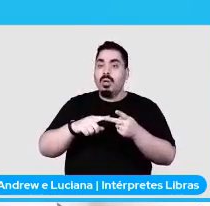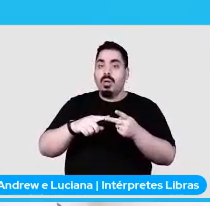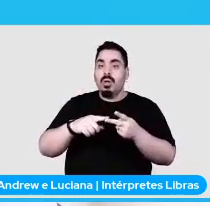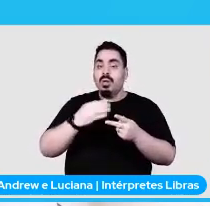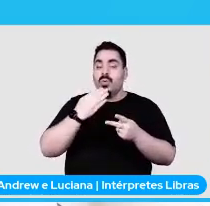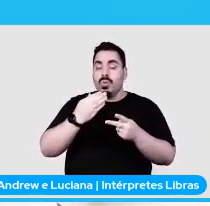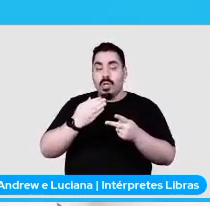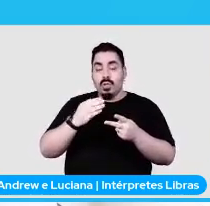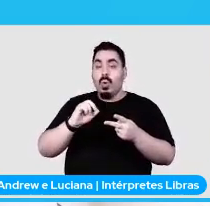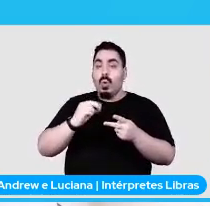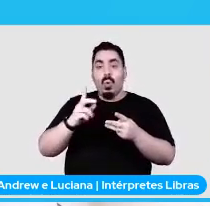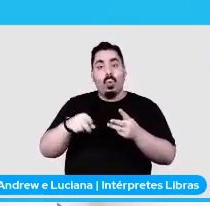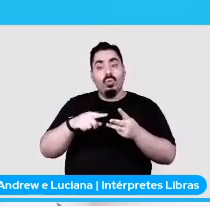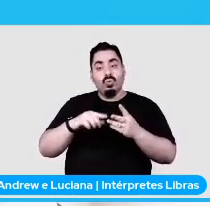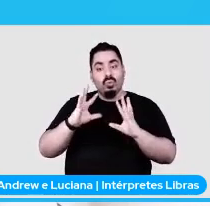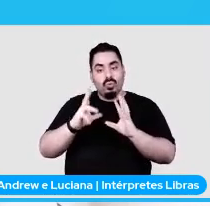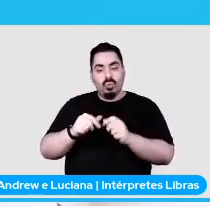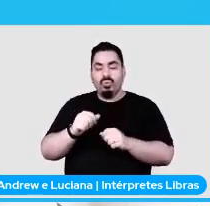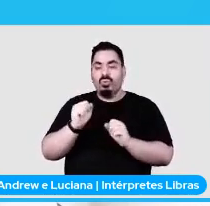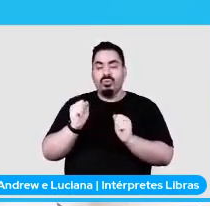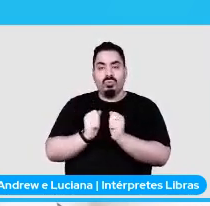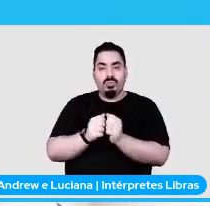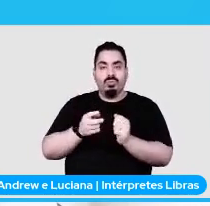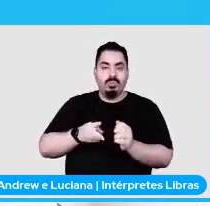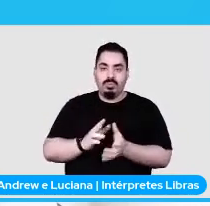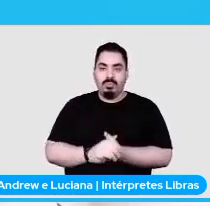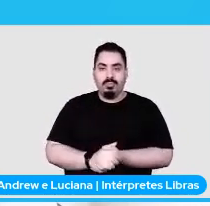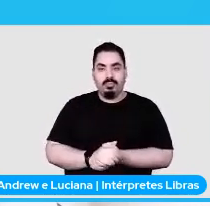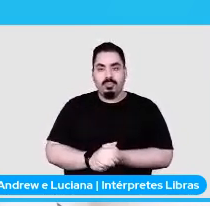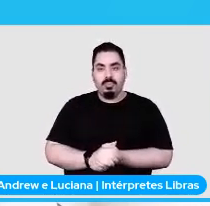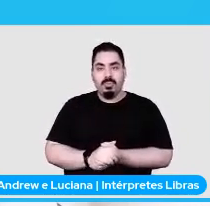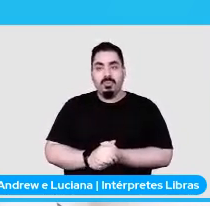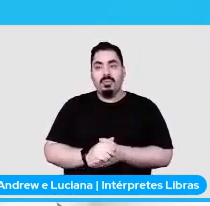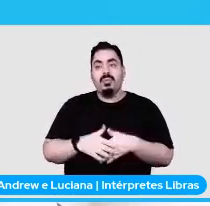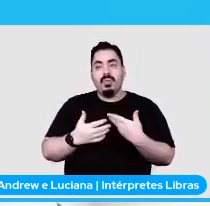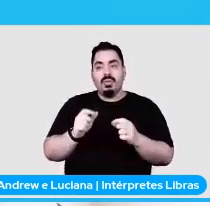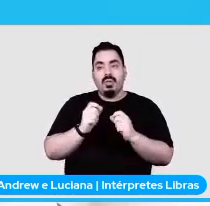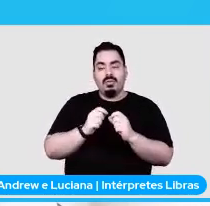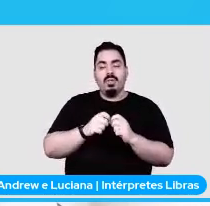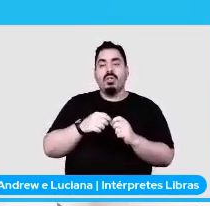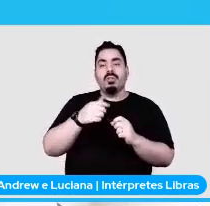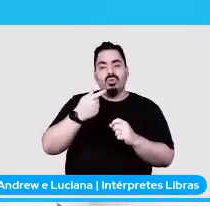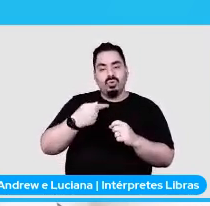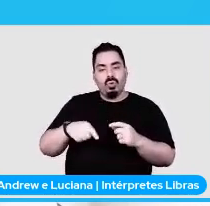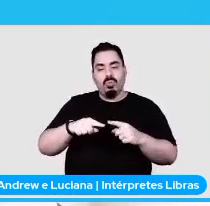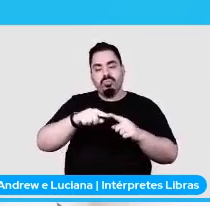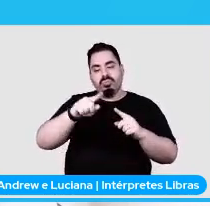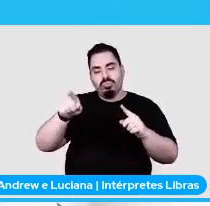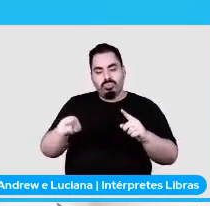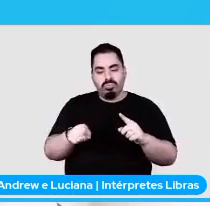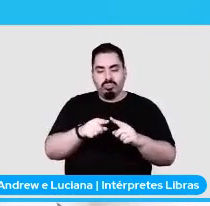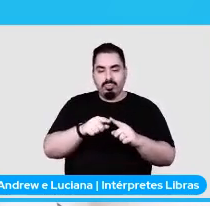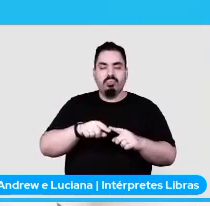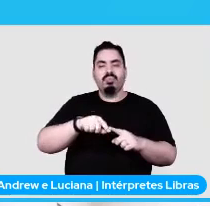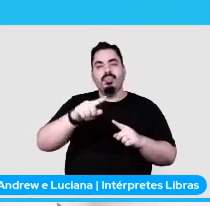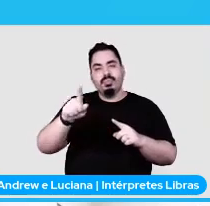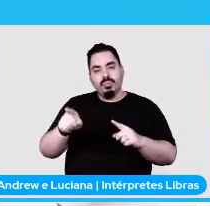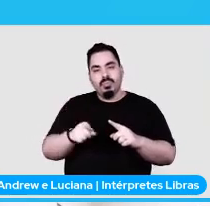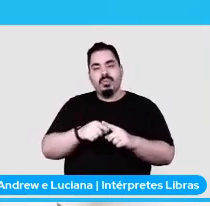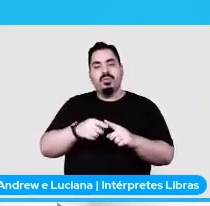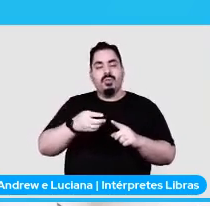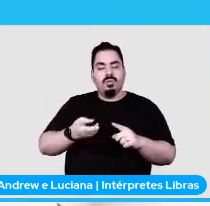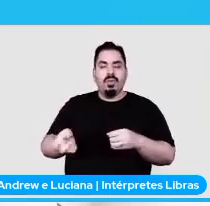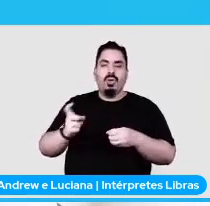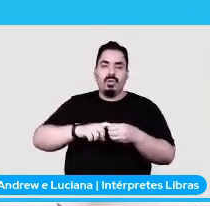requests, essa engine vai repetir o ciclo de mandar para o scheduler, receber de volta, mandar para o downloader e repetir o